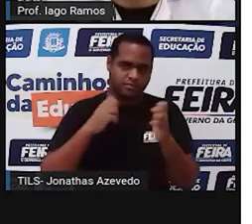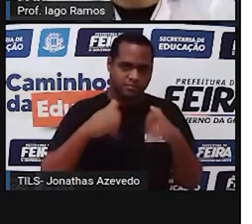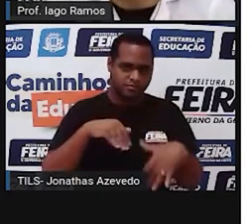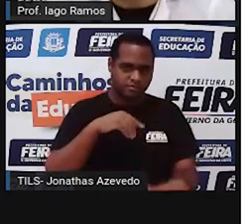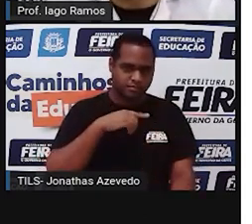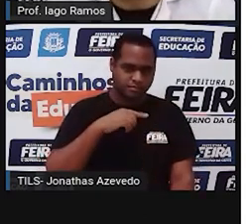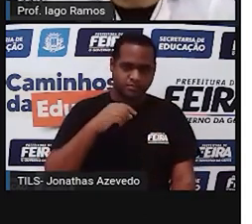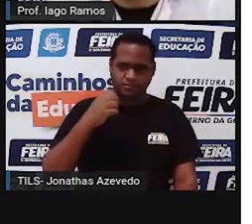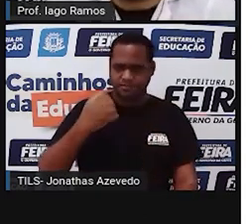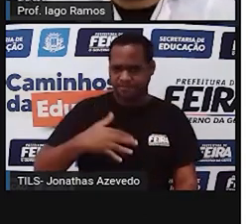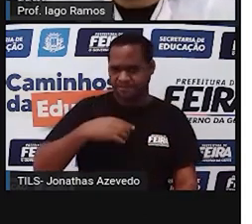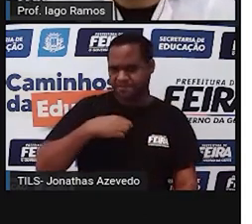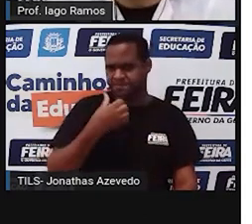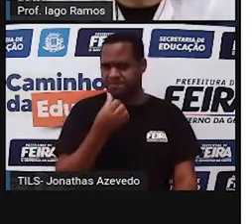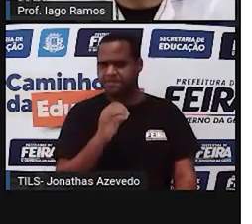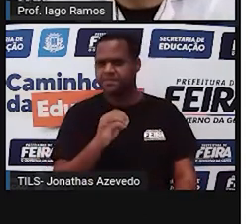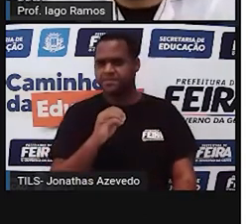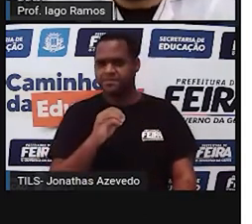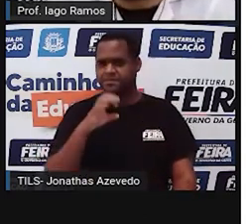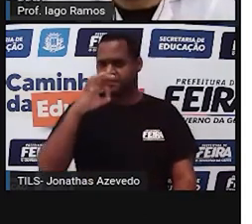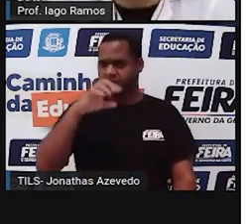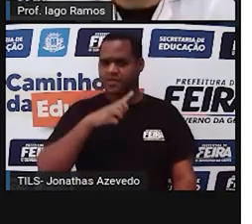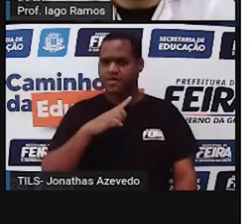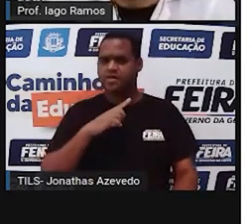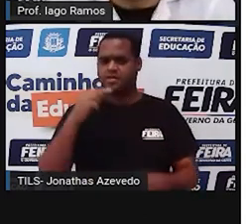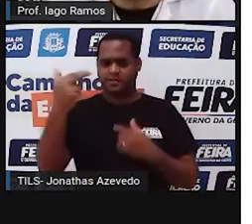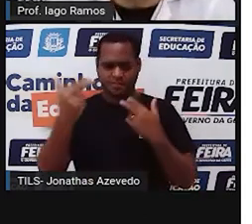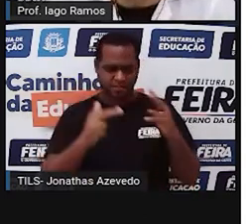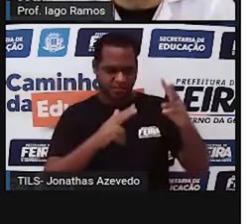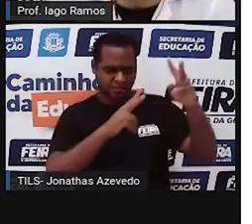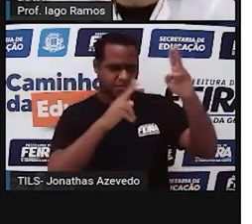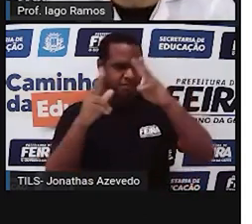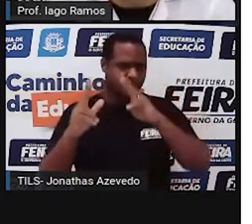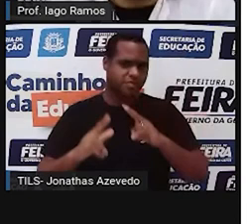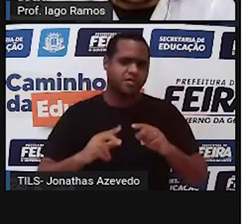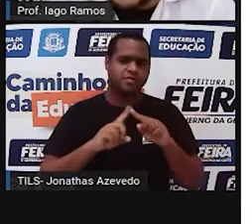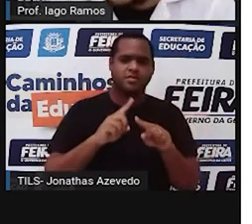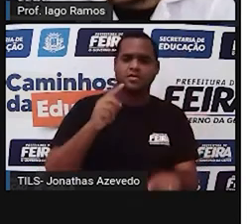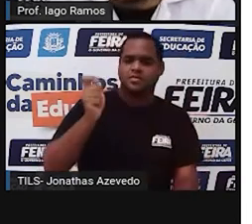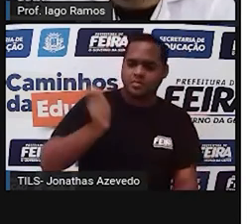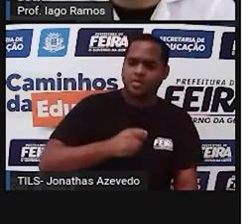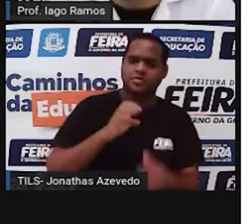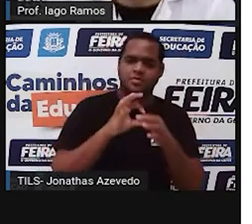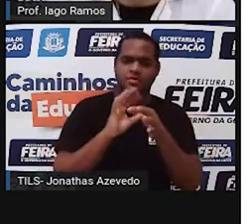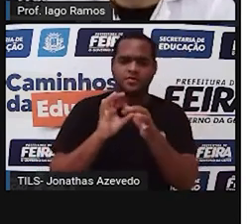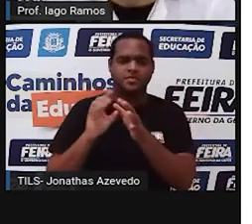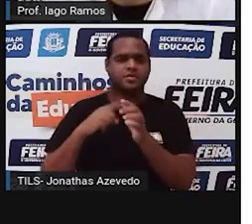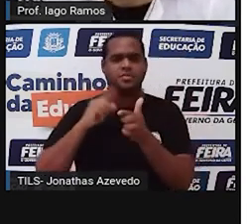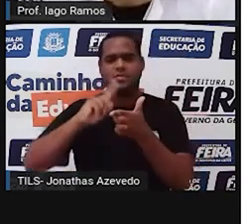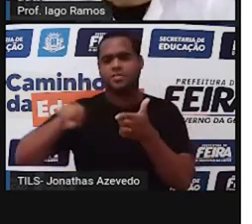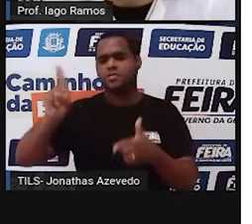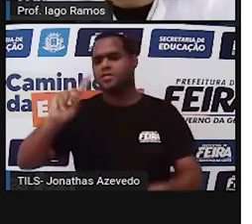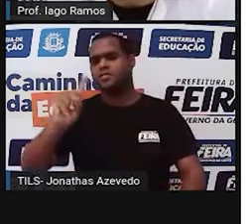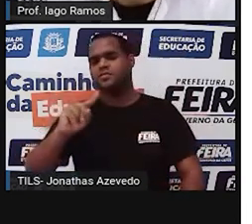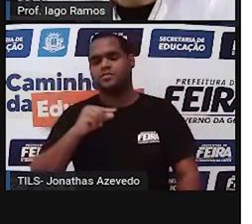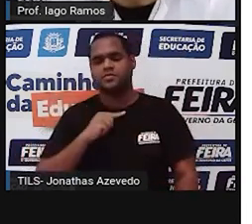60 graus cada um, soma eles três, pode usar a calculadora, fique à vontade, não tem problema,